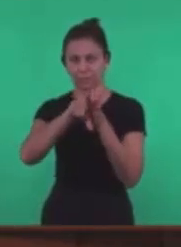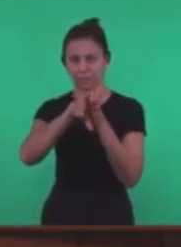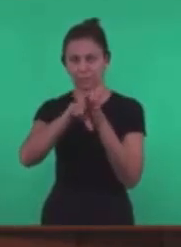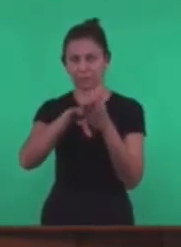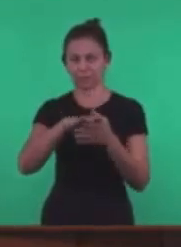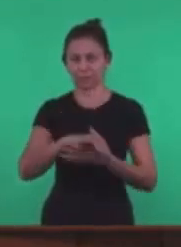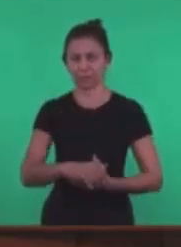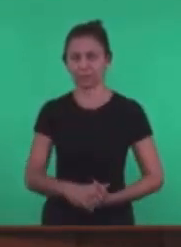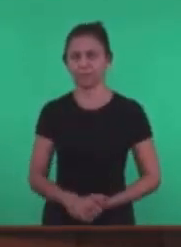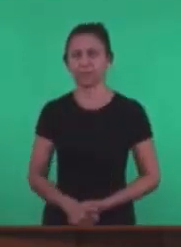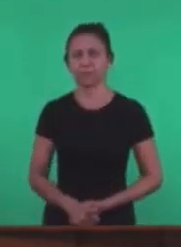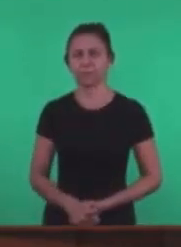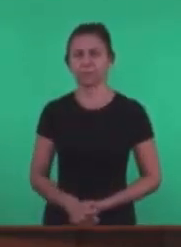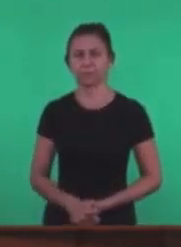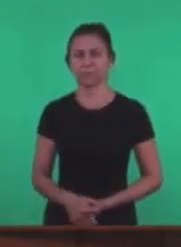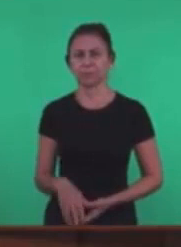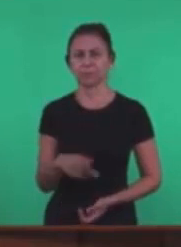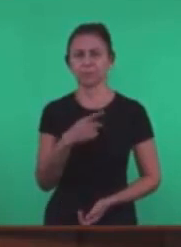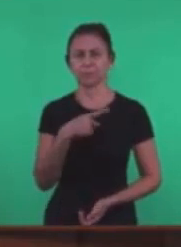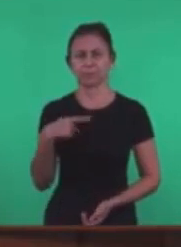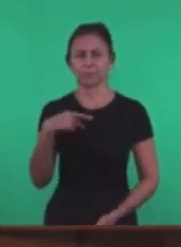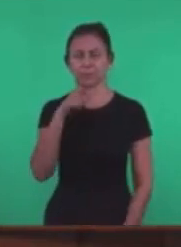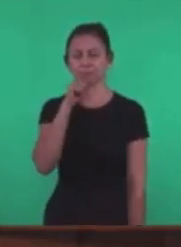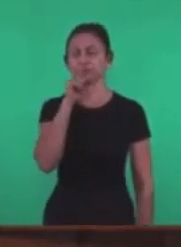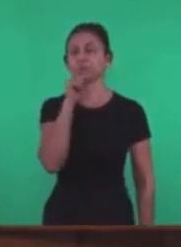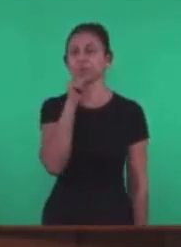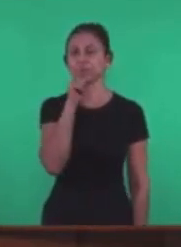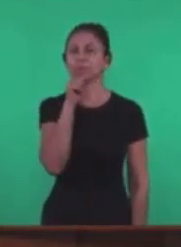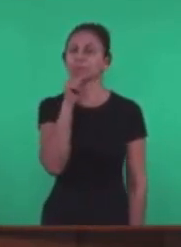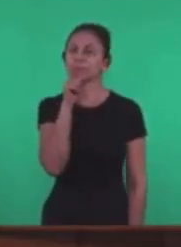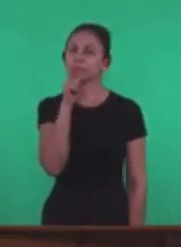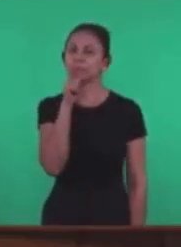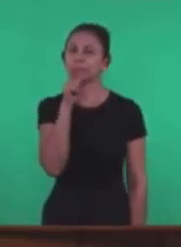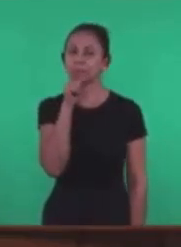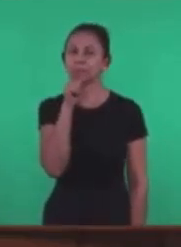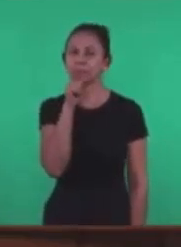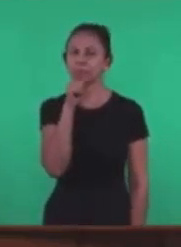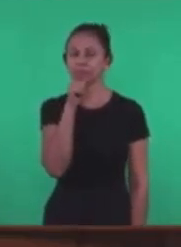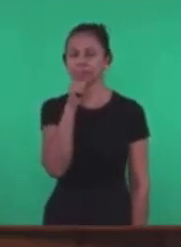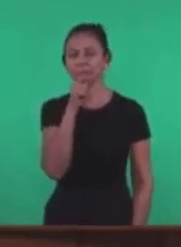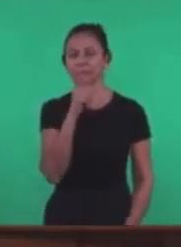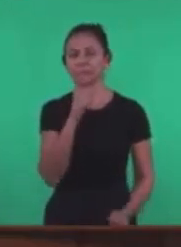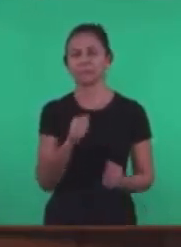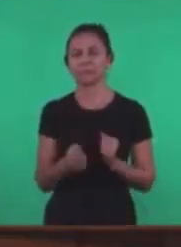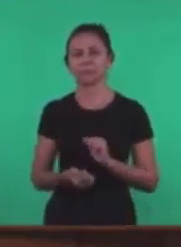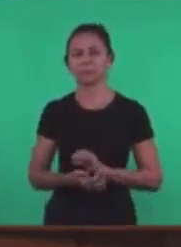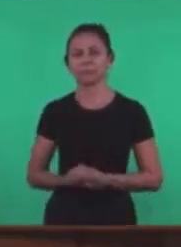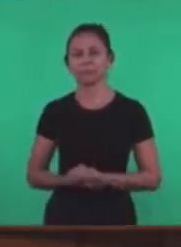passar Ao pastor Gilson Para que ele possa Encaminhar As perguntas